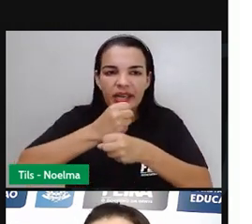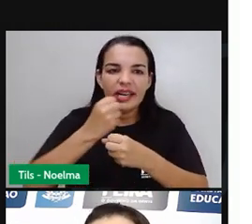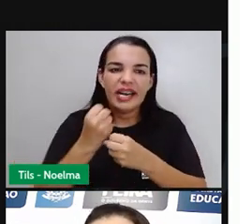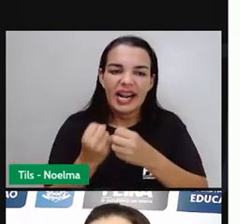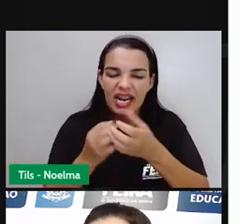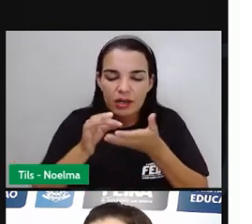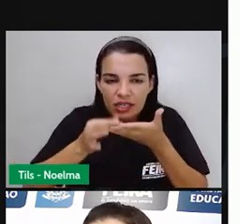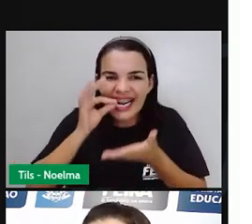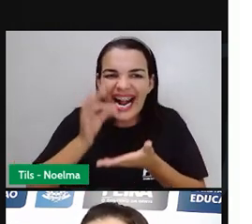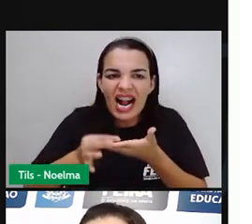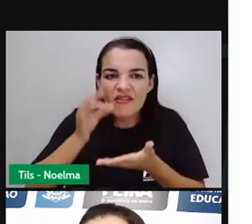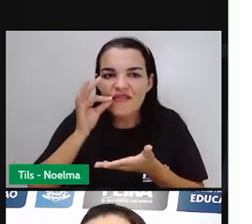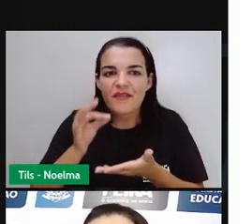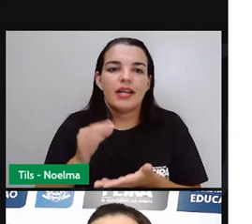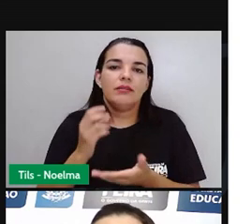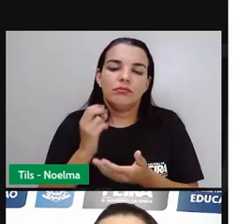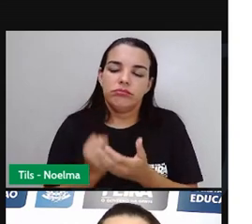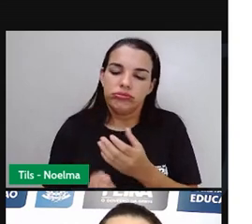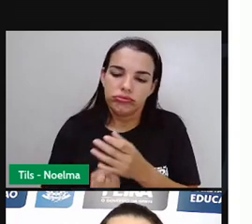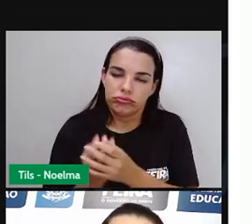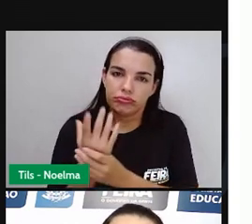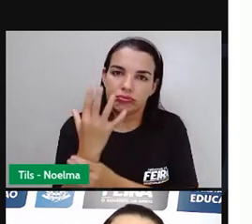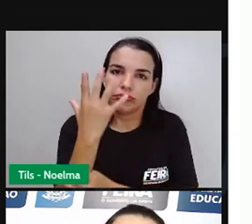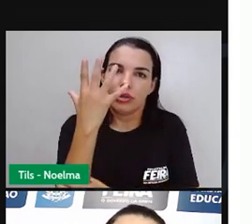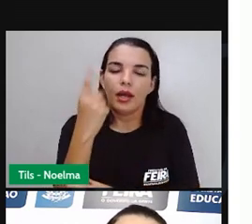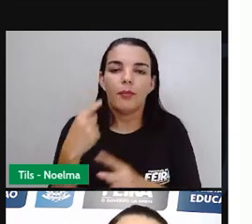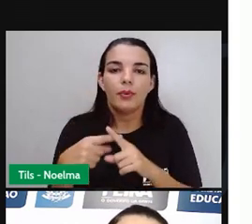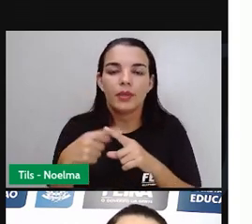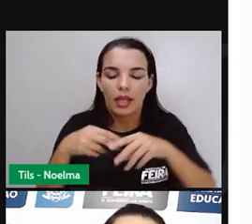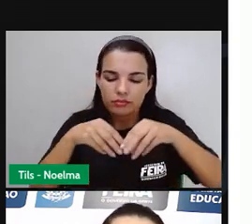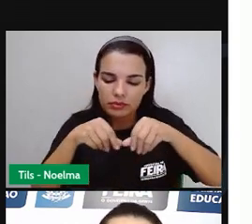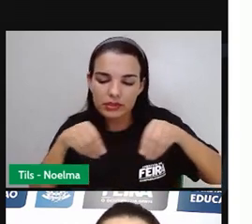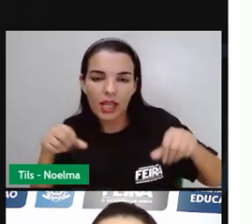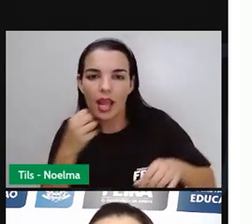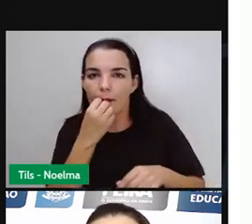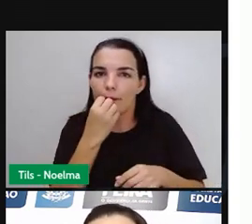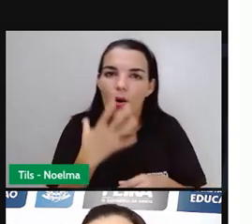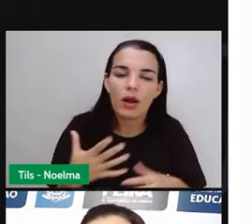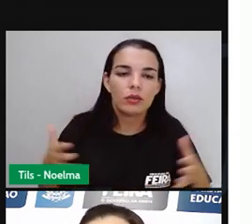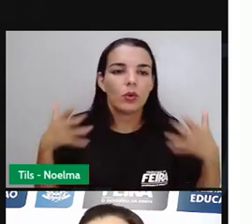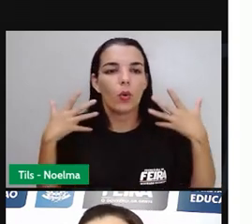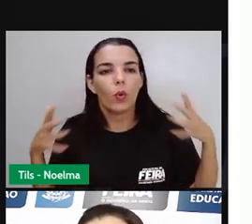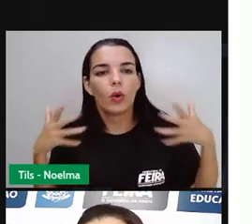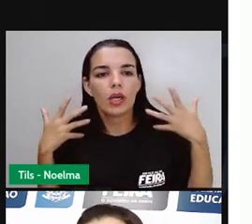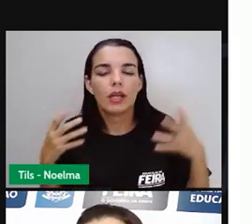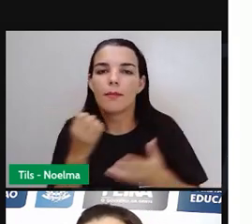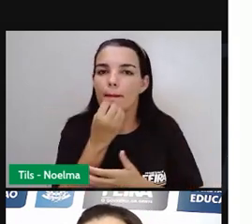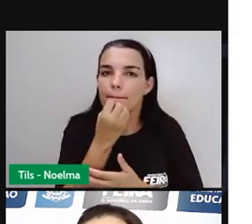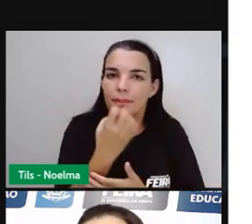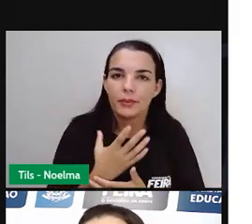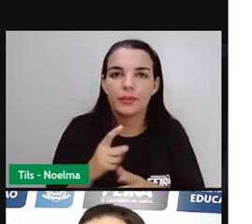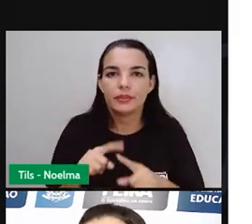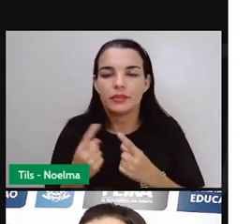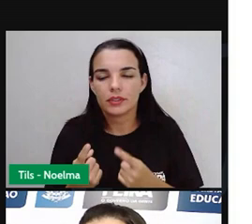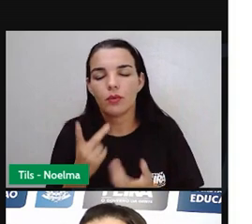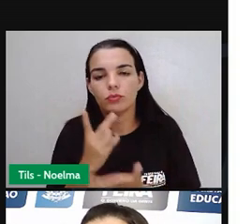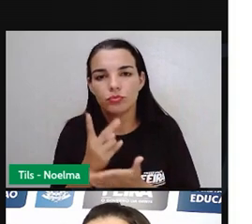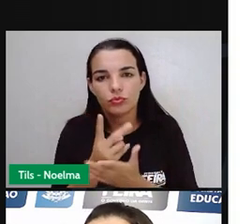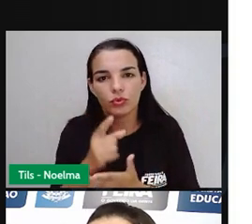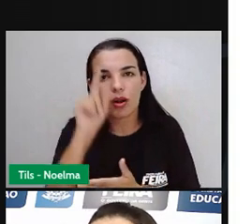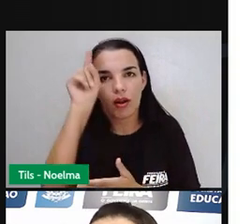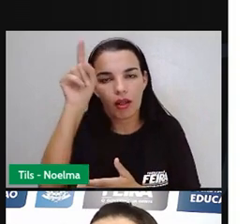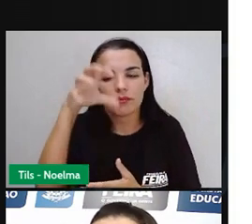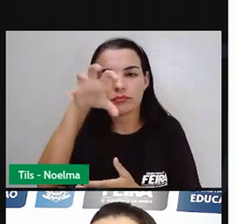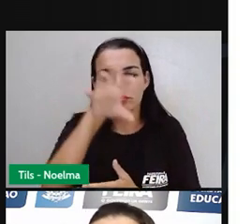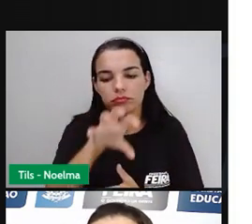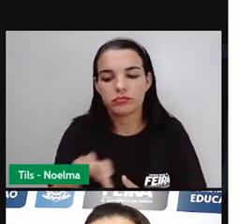tinha dado certo por conta da terra roxa que aqui tinha, por conta do clima que era favorável a esse tipo de plantação. Essas regiões, elas